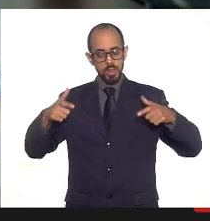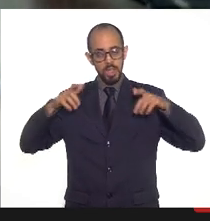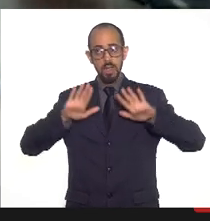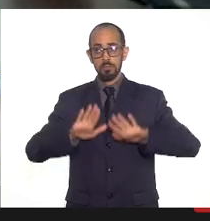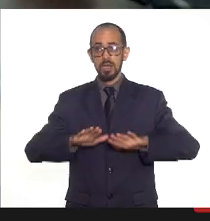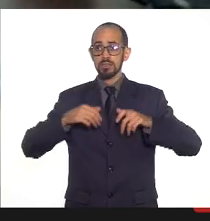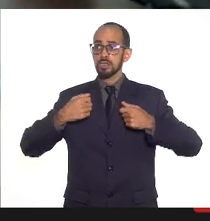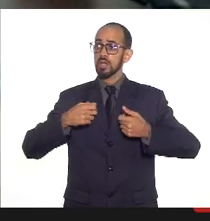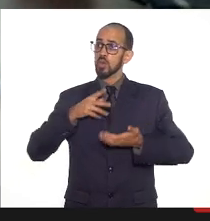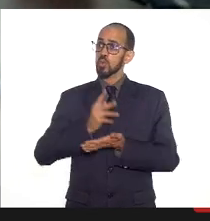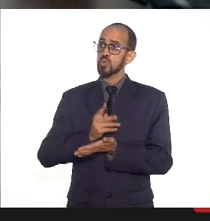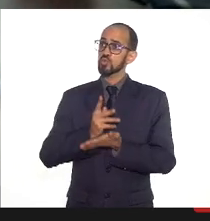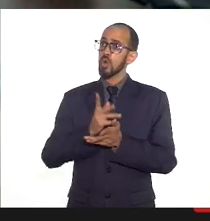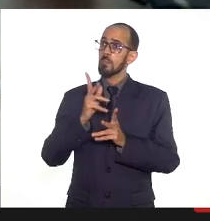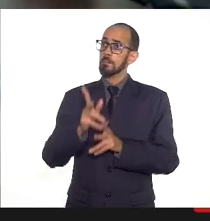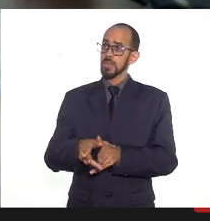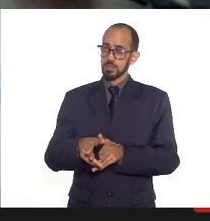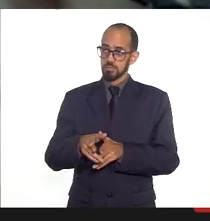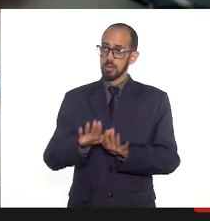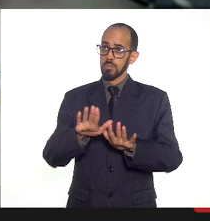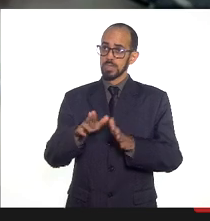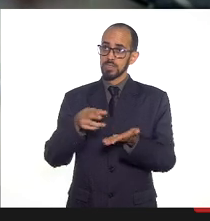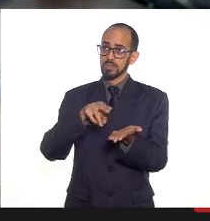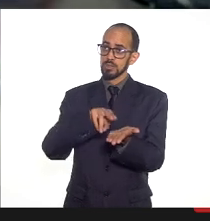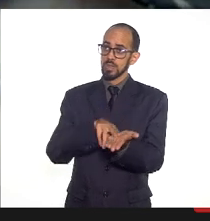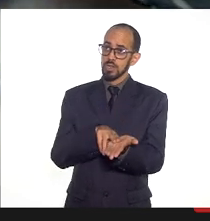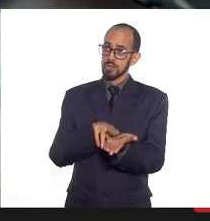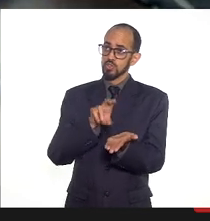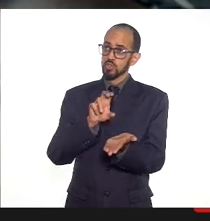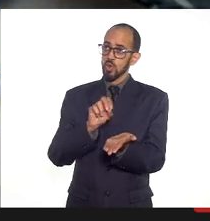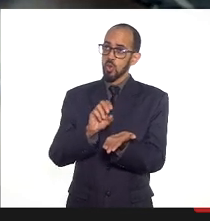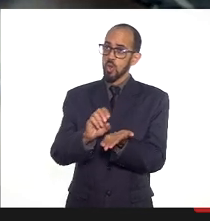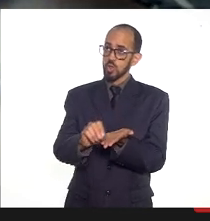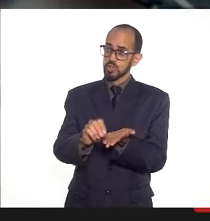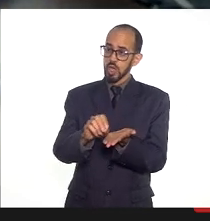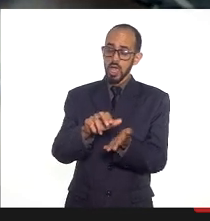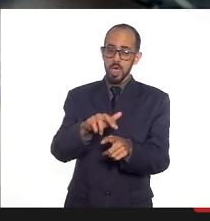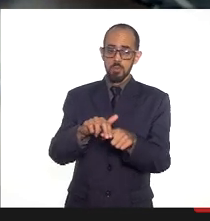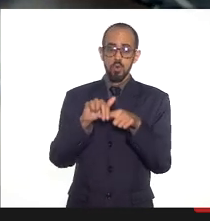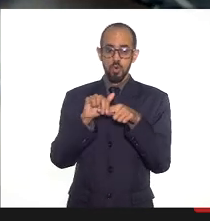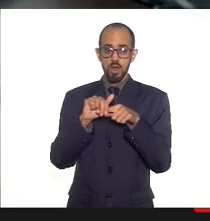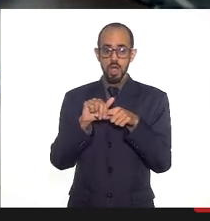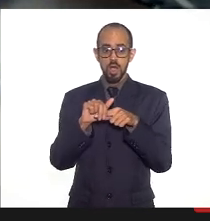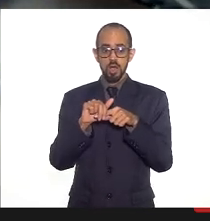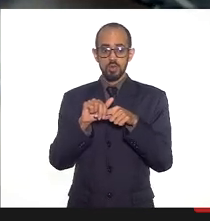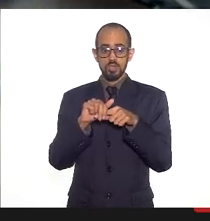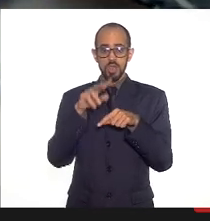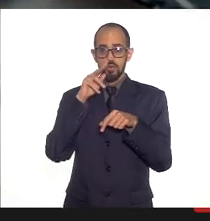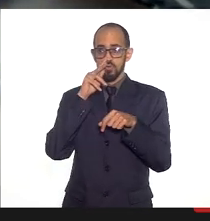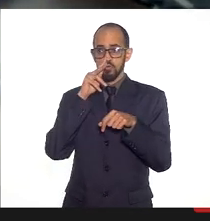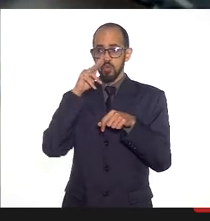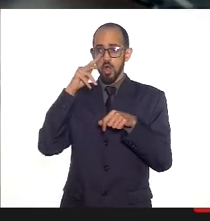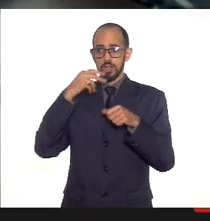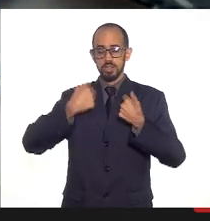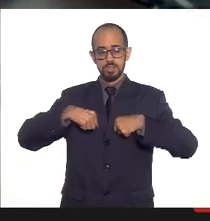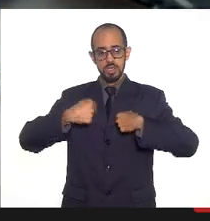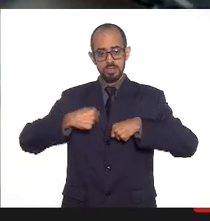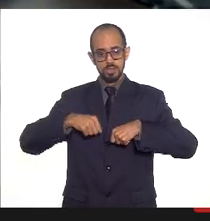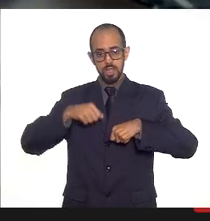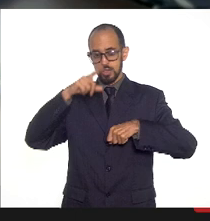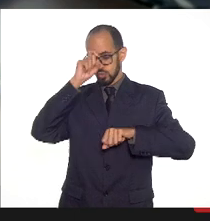Então, as internações em oncologia estão reduzidas em função da forte demanda sobre as unidades